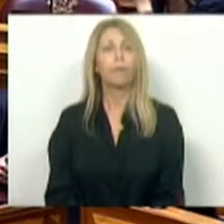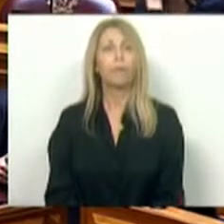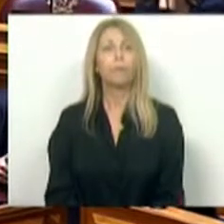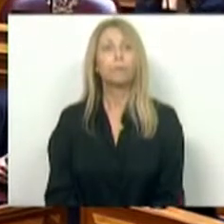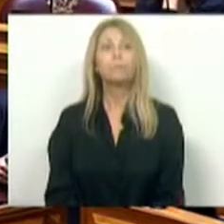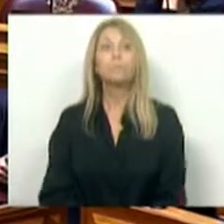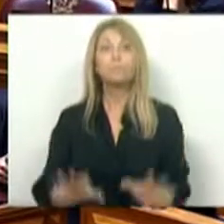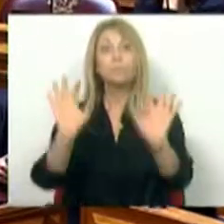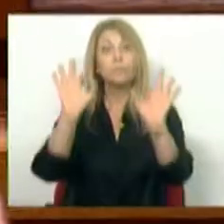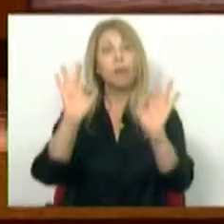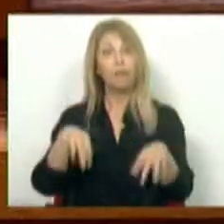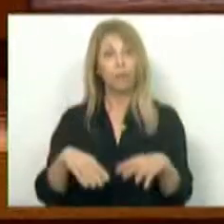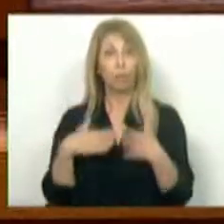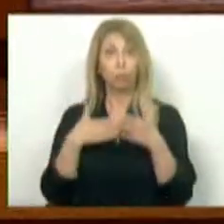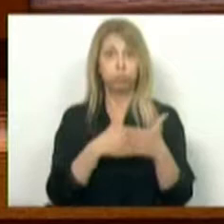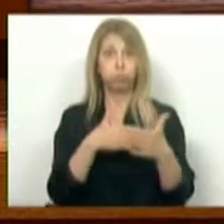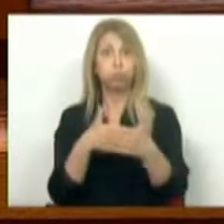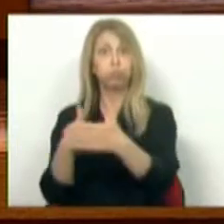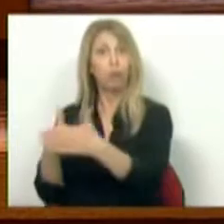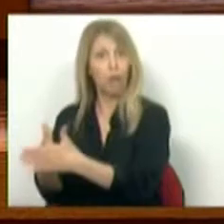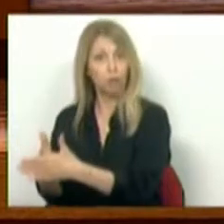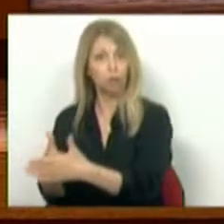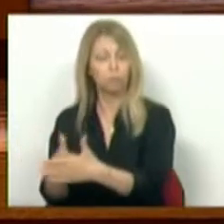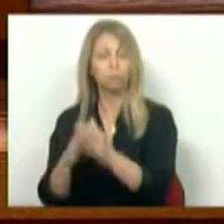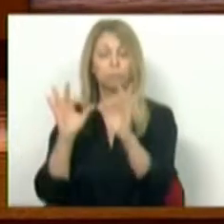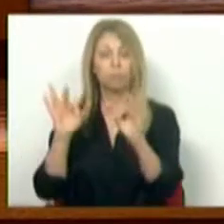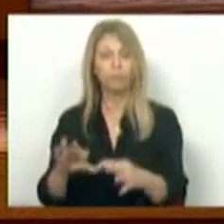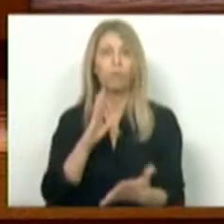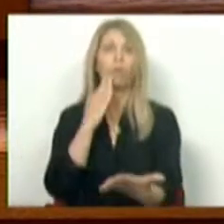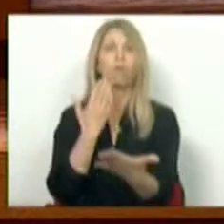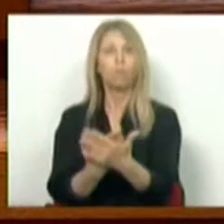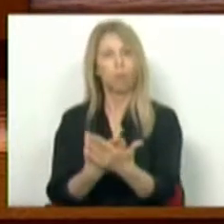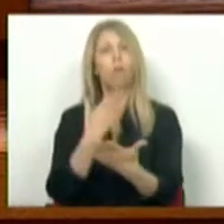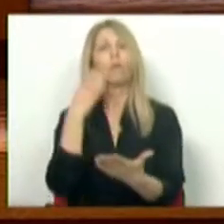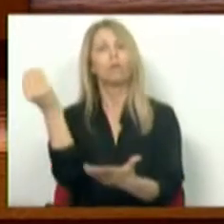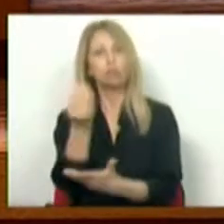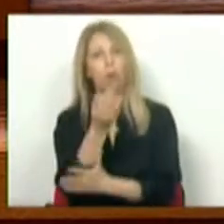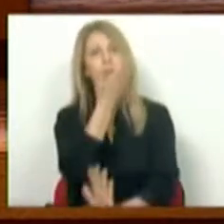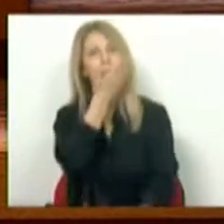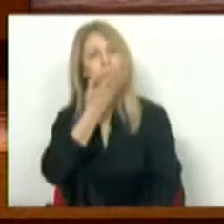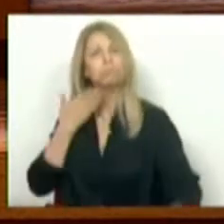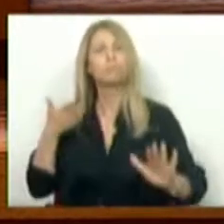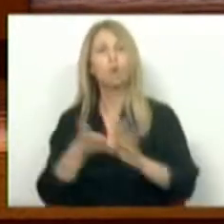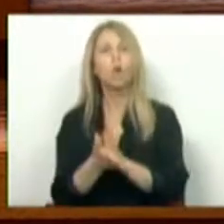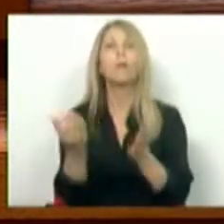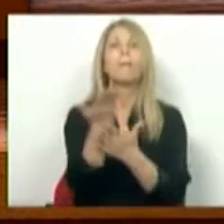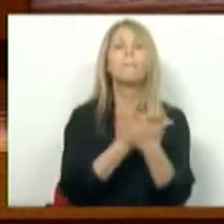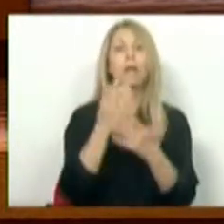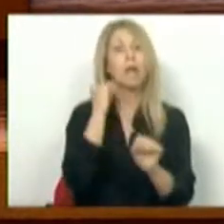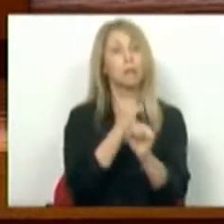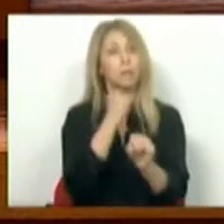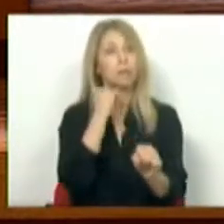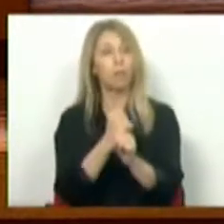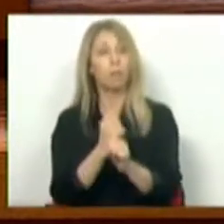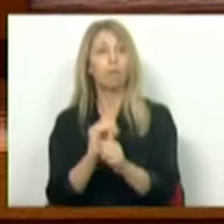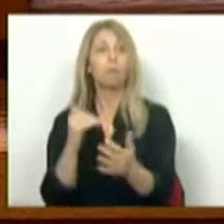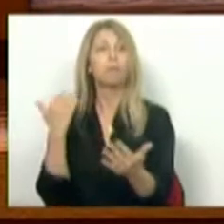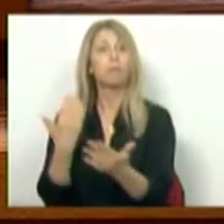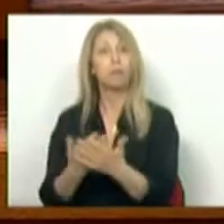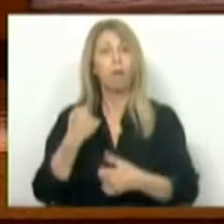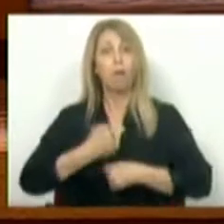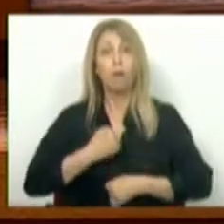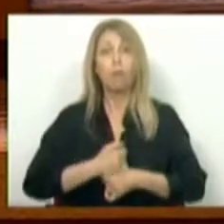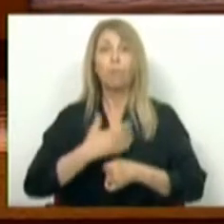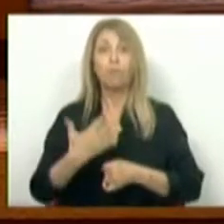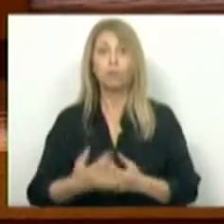Remover estes bloqueios e promover a entrada dos jovens no mercado de trabalho, combatendo a captura de determinadas profissões